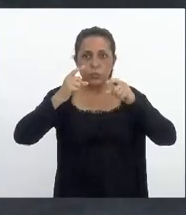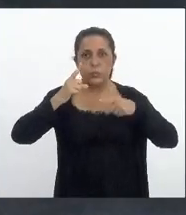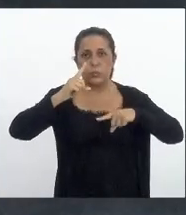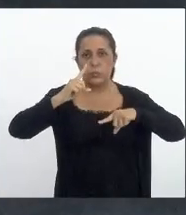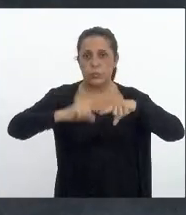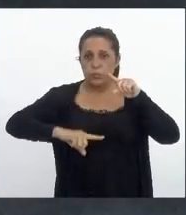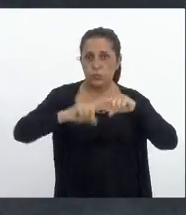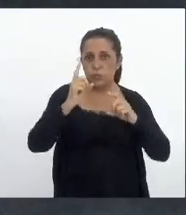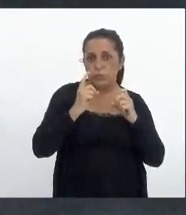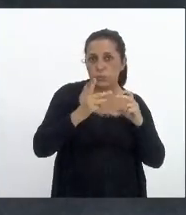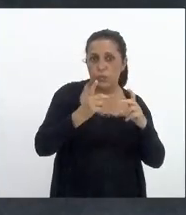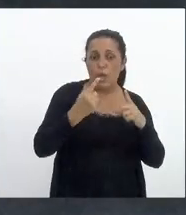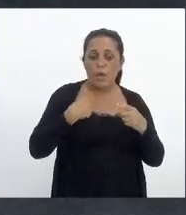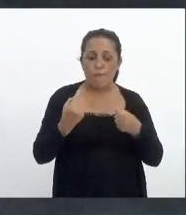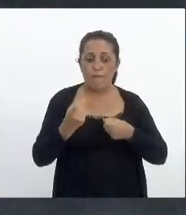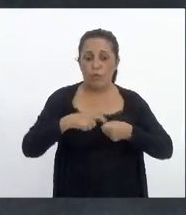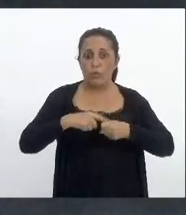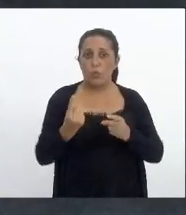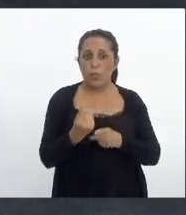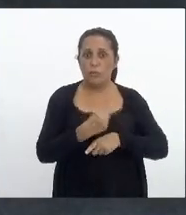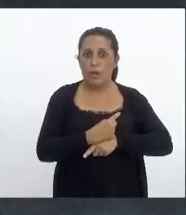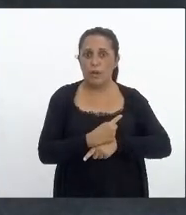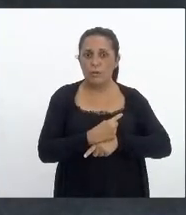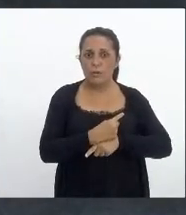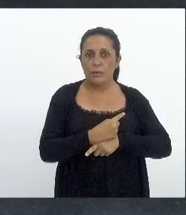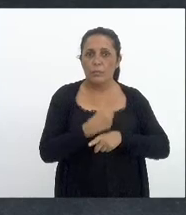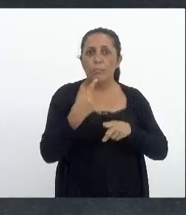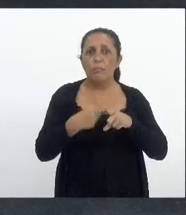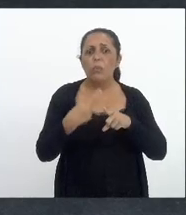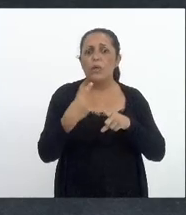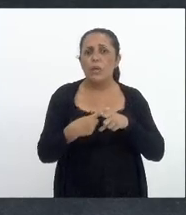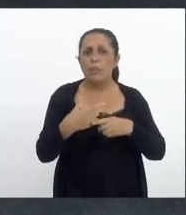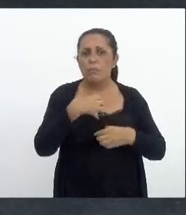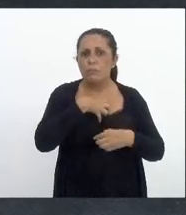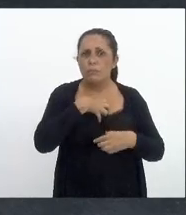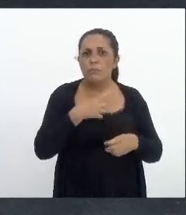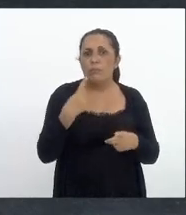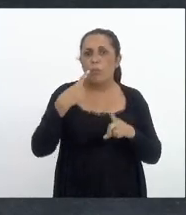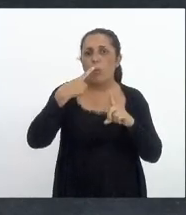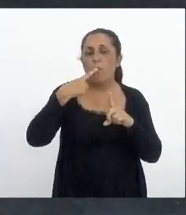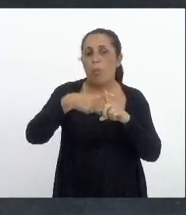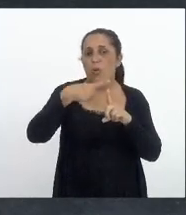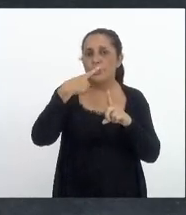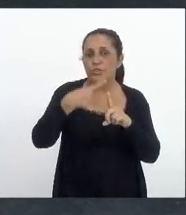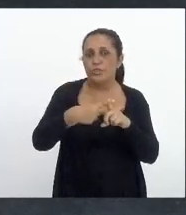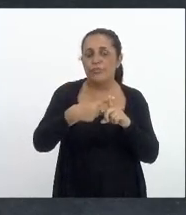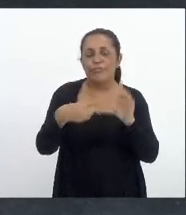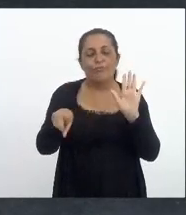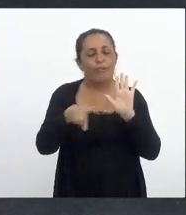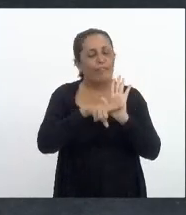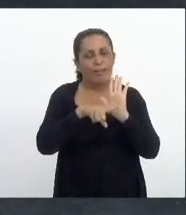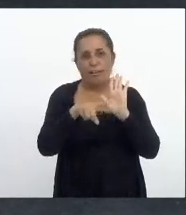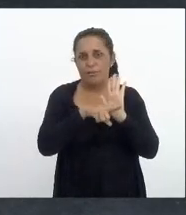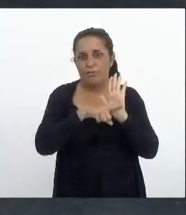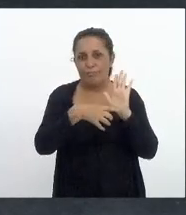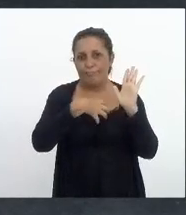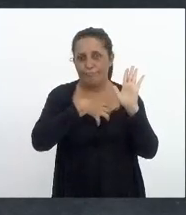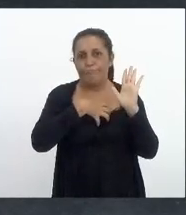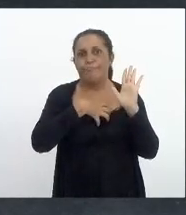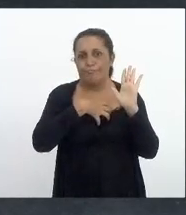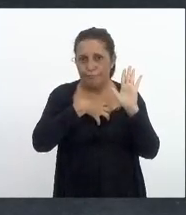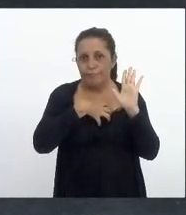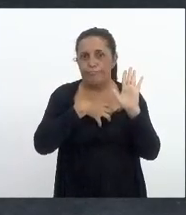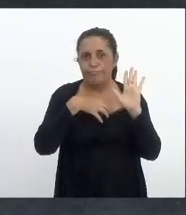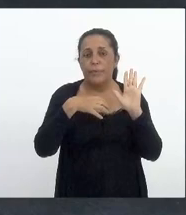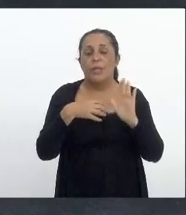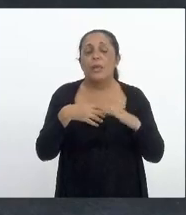contrário porque ao invés do impacto ser positivo o impacto foi negativo então